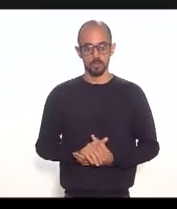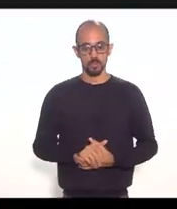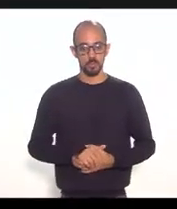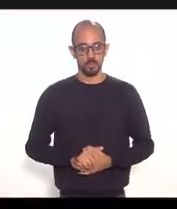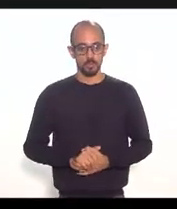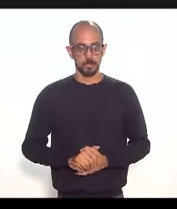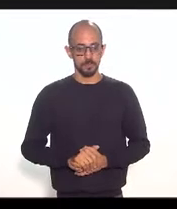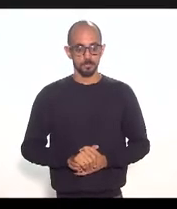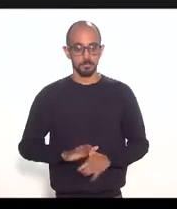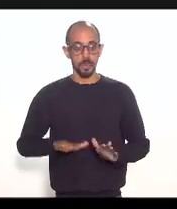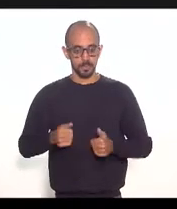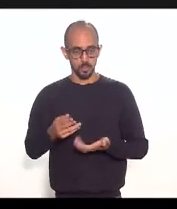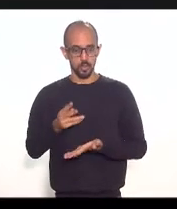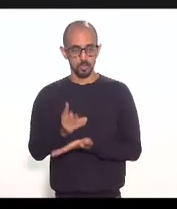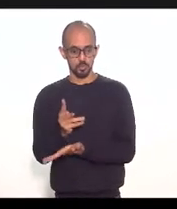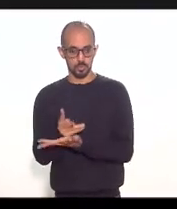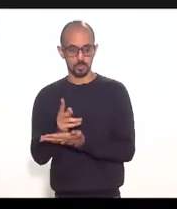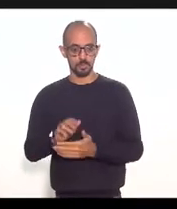Bom, continuando.